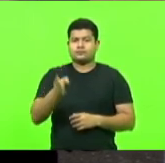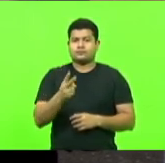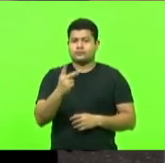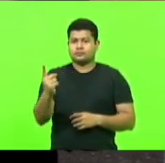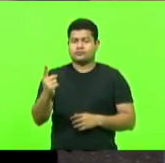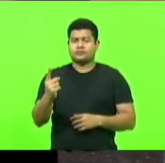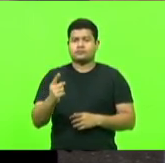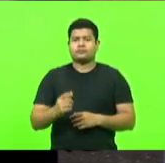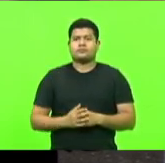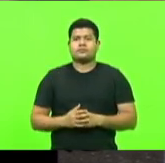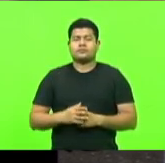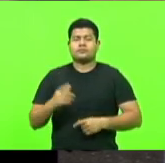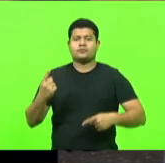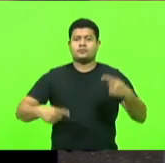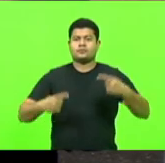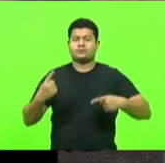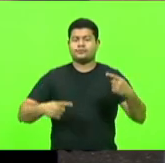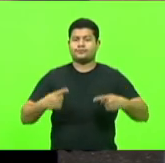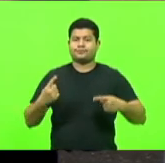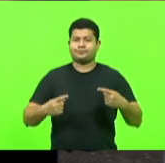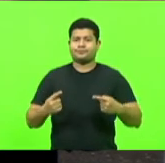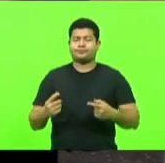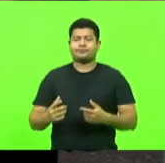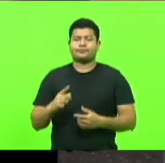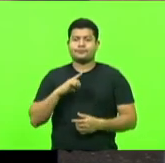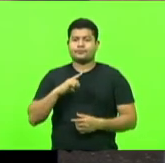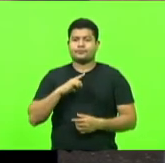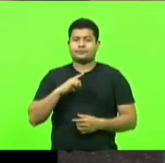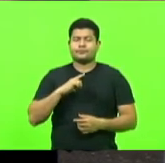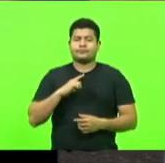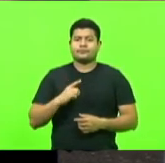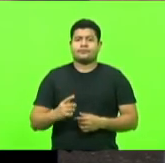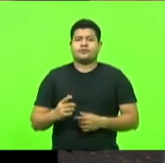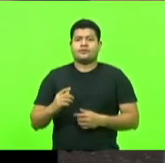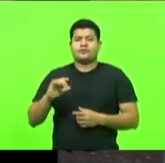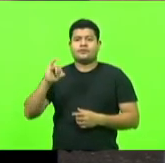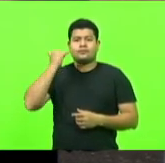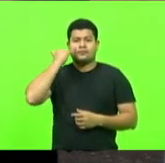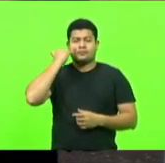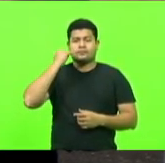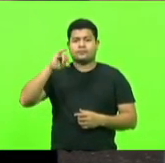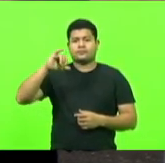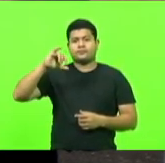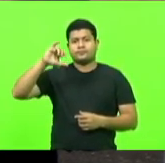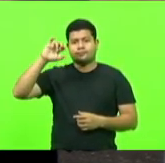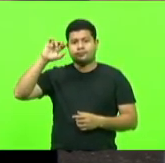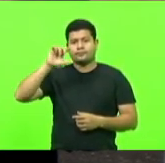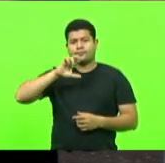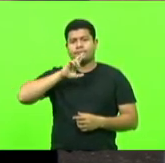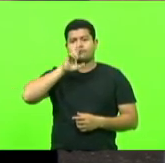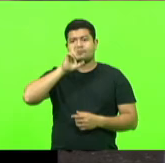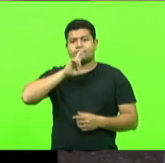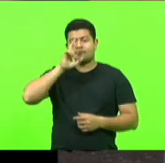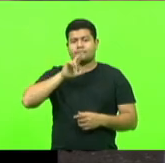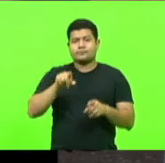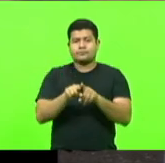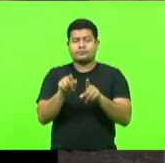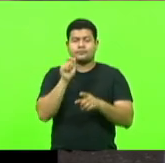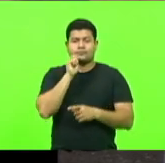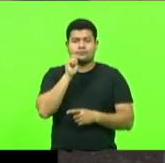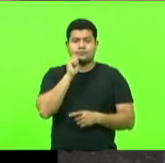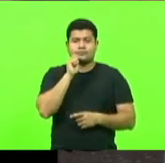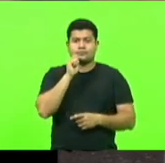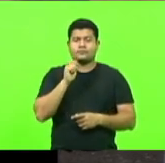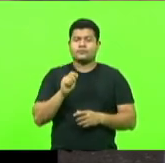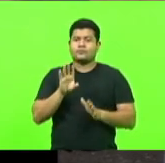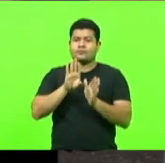Após serem discutidos pelos senhores deputados Silvio Durevich, Bruno Souza, Celópez Rodrigo Minotto, e pela senhora deputada Ana Campagnolo, foi